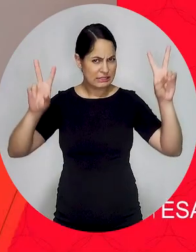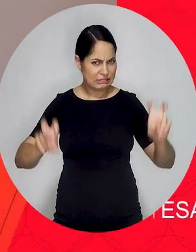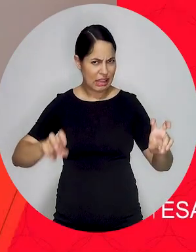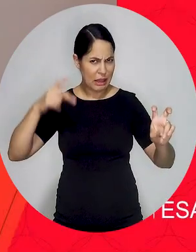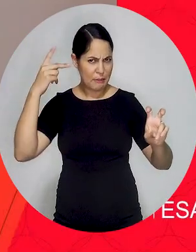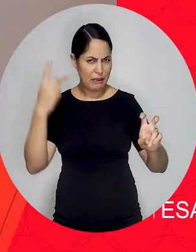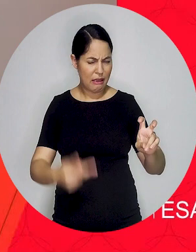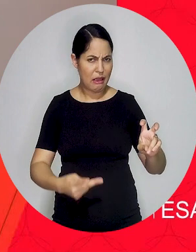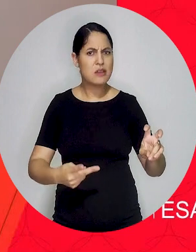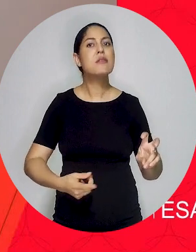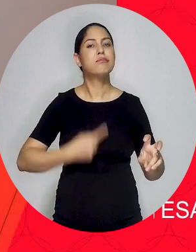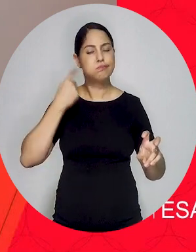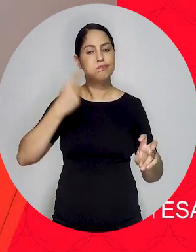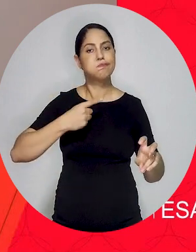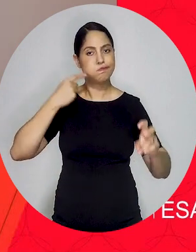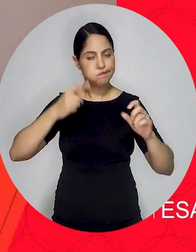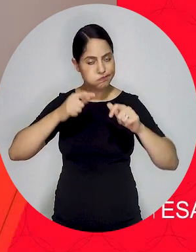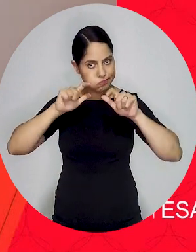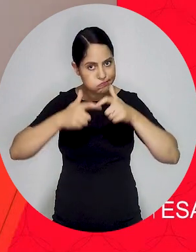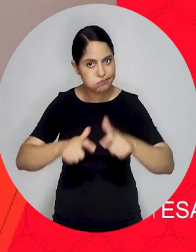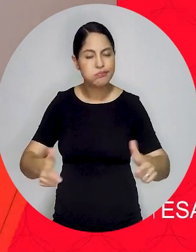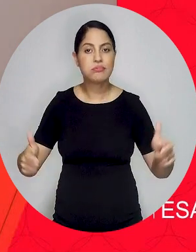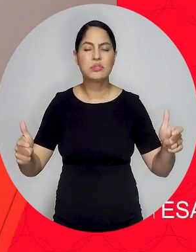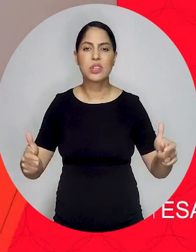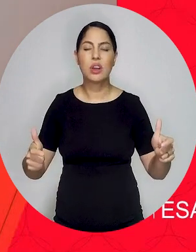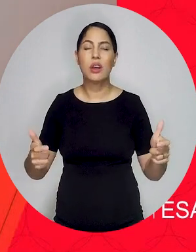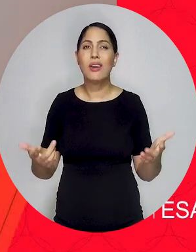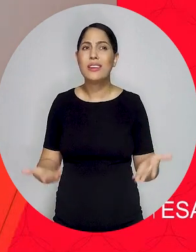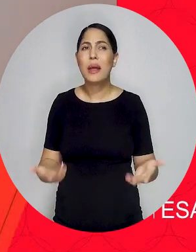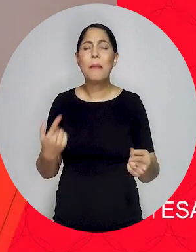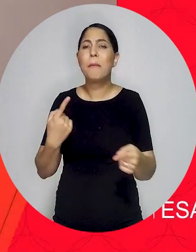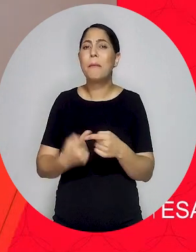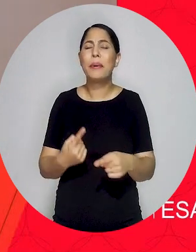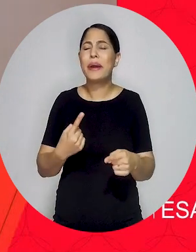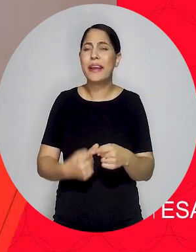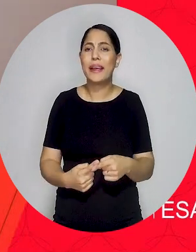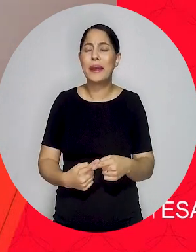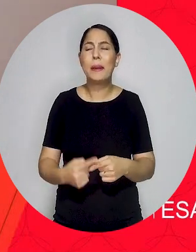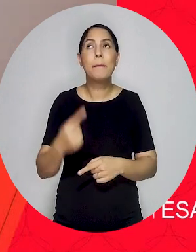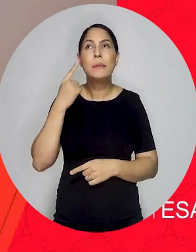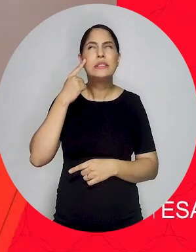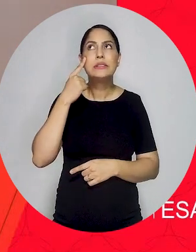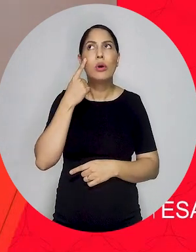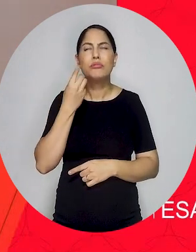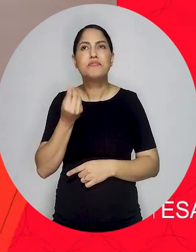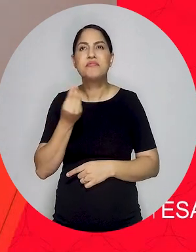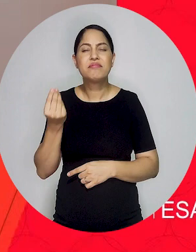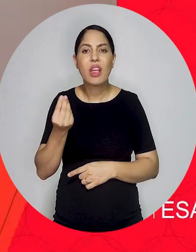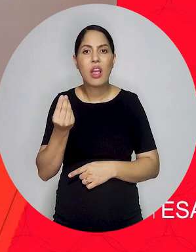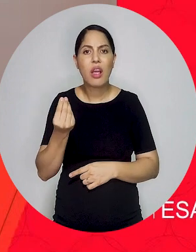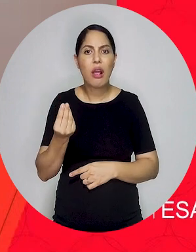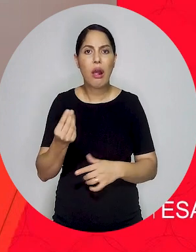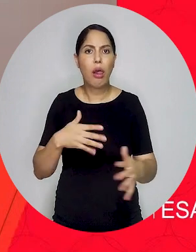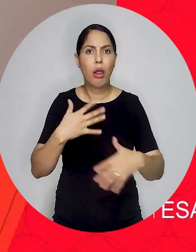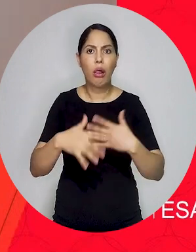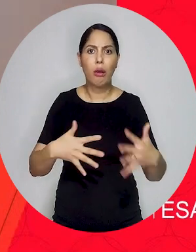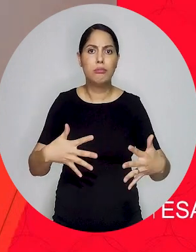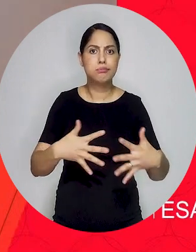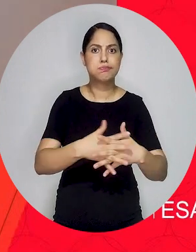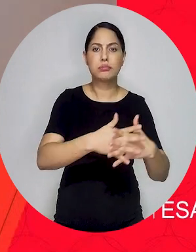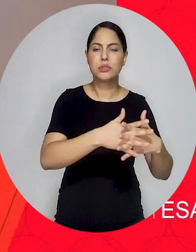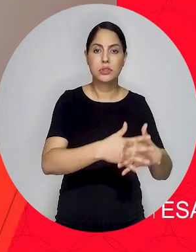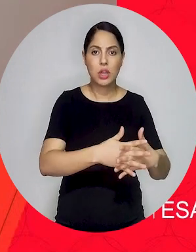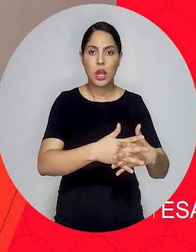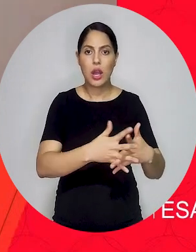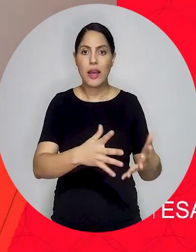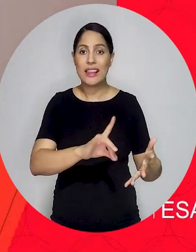Esse campo vem também crescendo no âmbito da advocacia brasileira. Por muito tempo, pensou-se que o Brasil estava imune